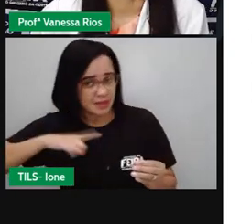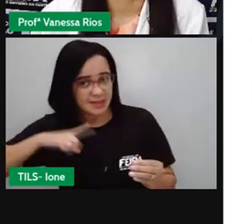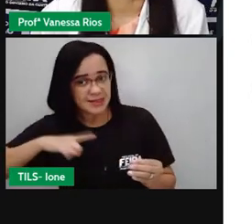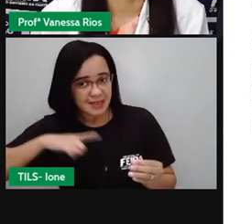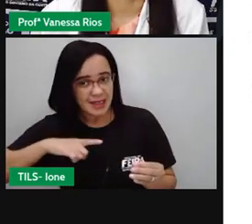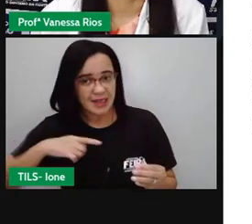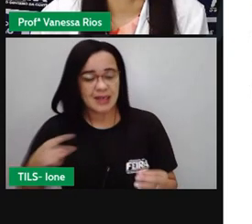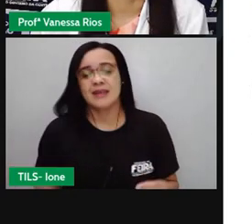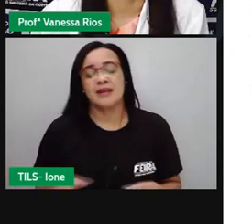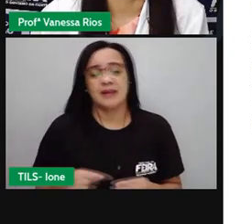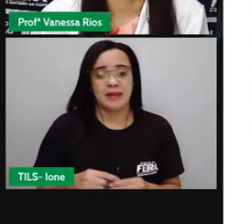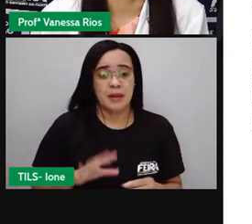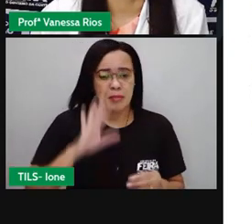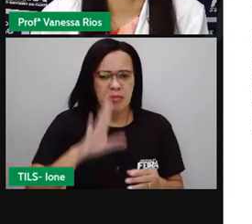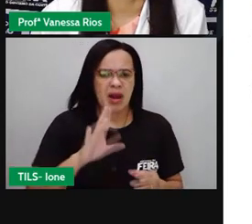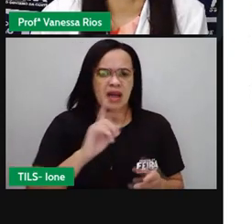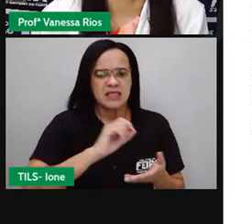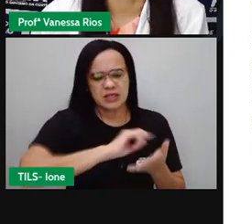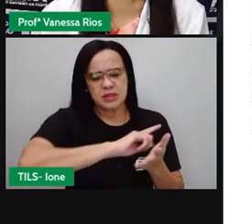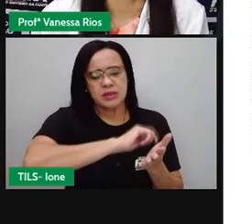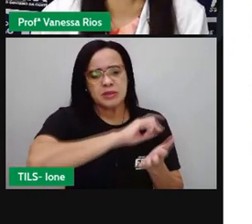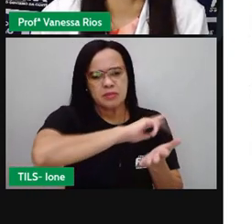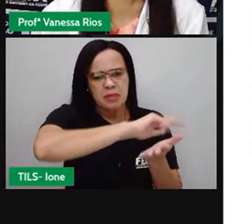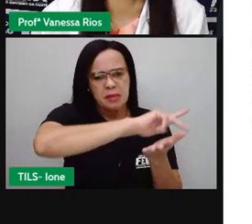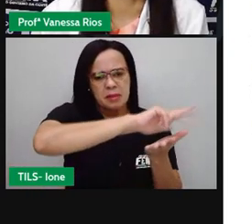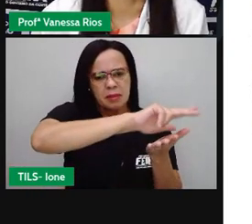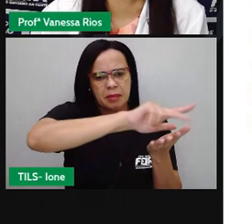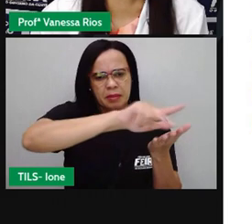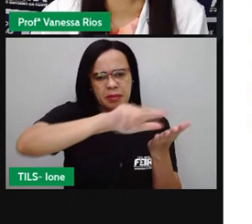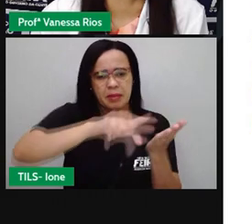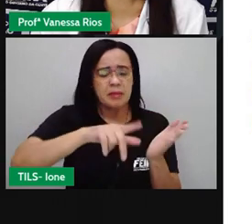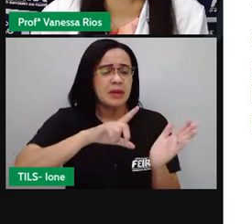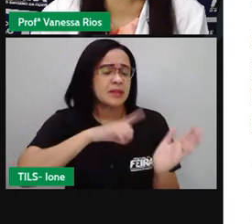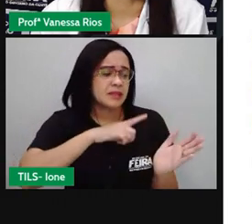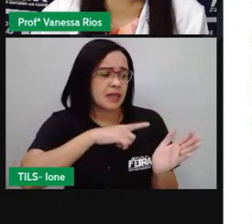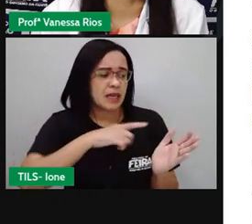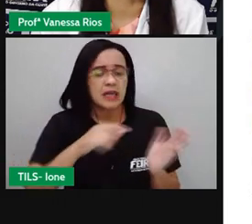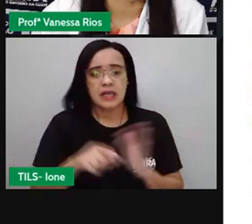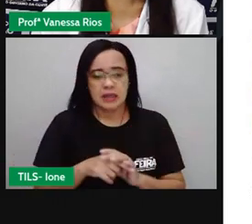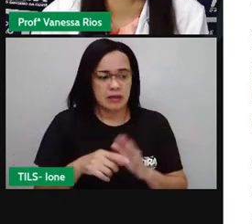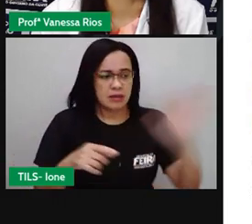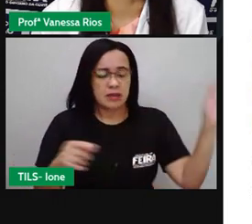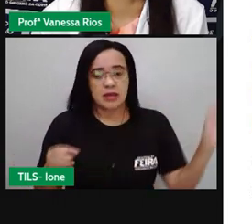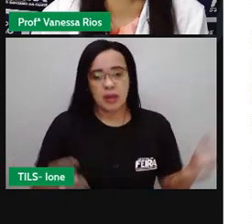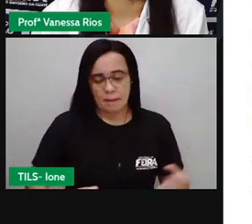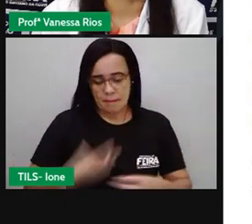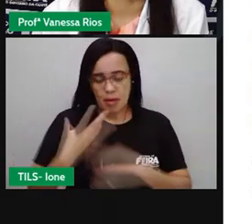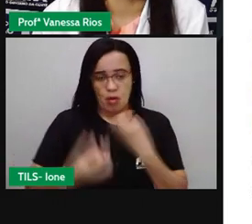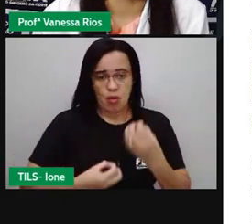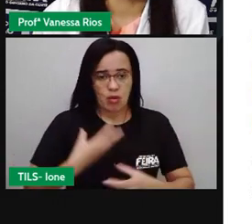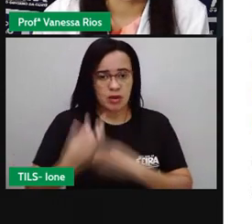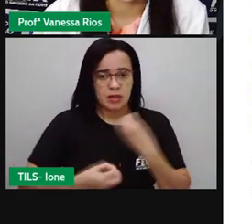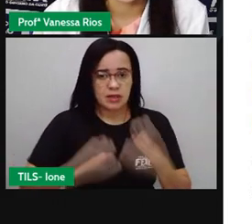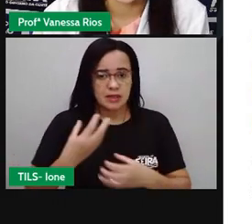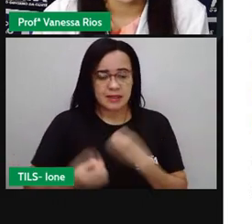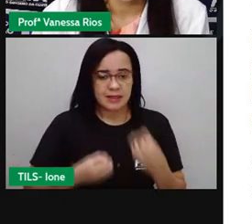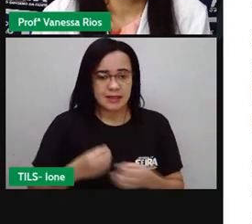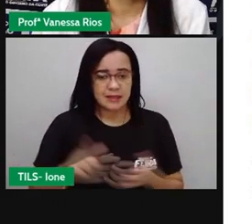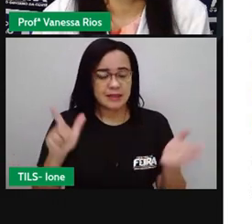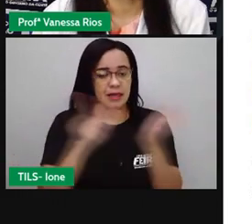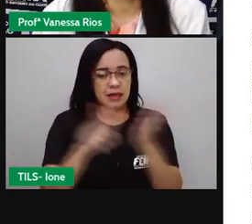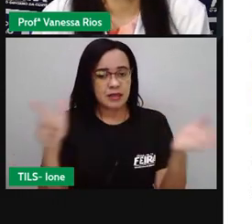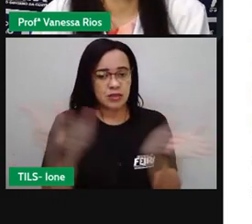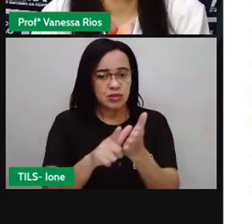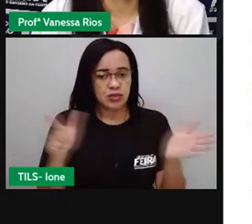E aí a Pró colocou aqui, ó, crônica jornalística, crônica poética, crônica humorística.